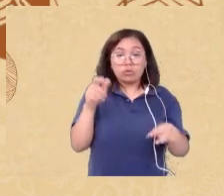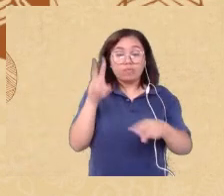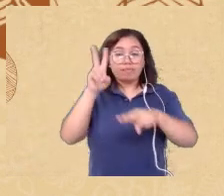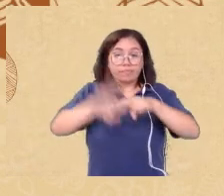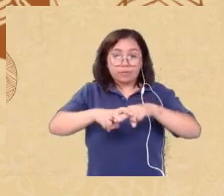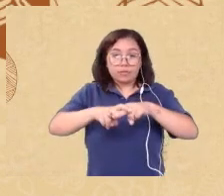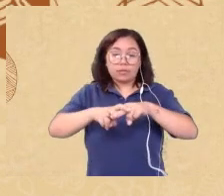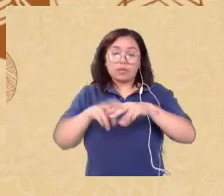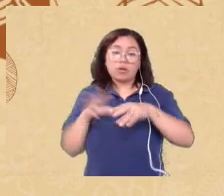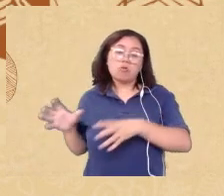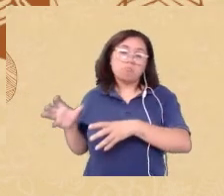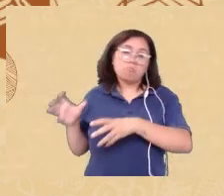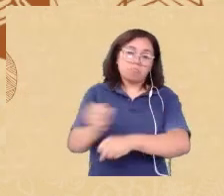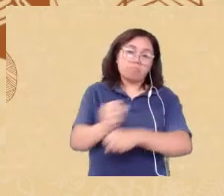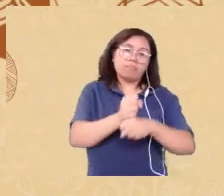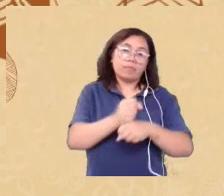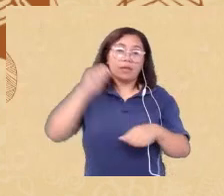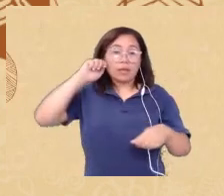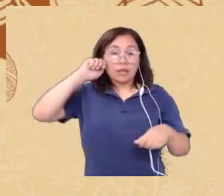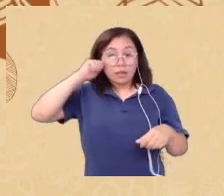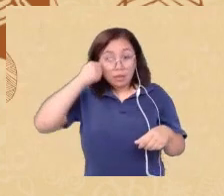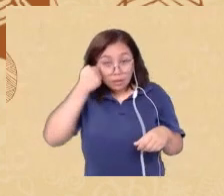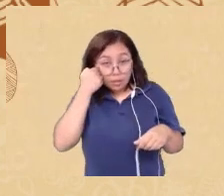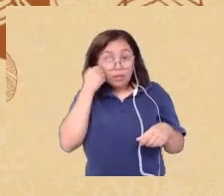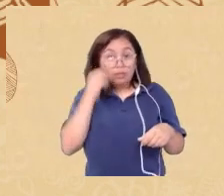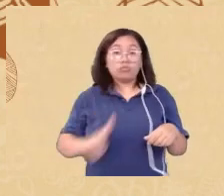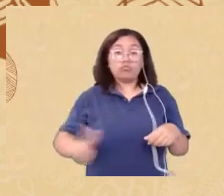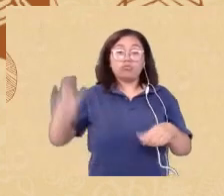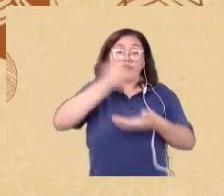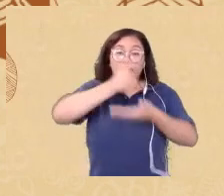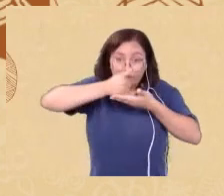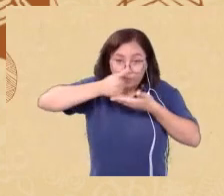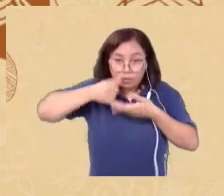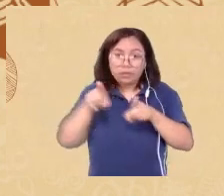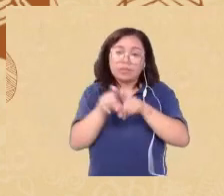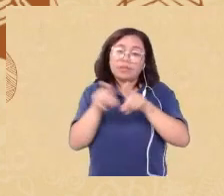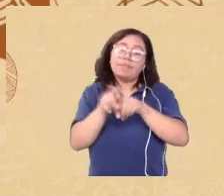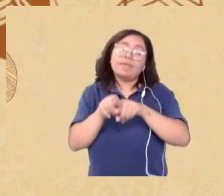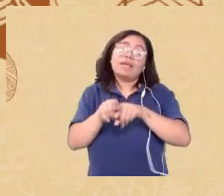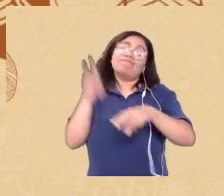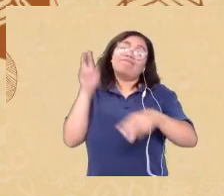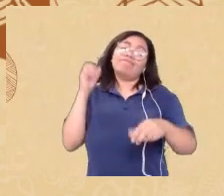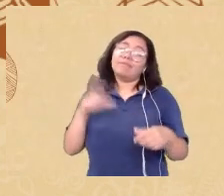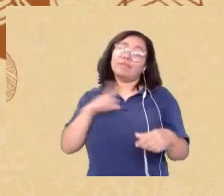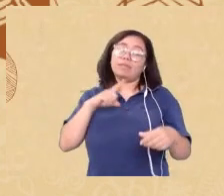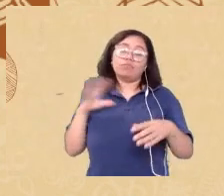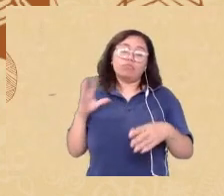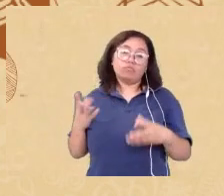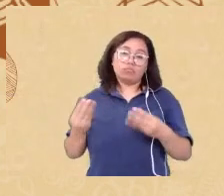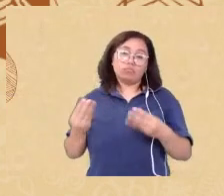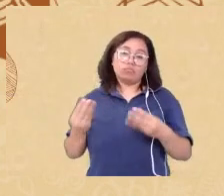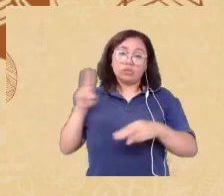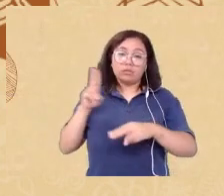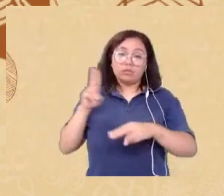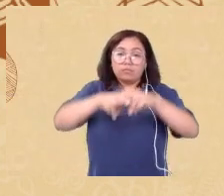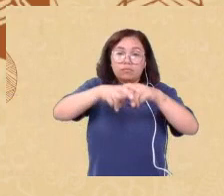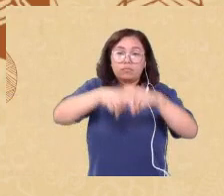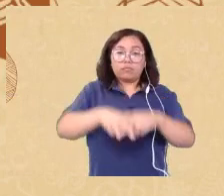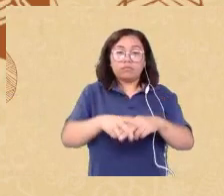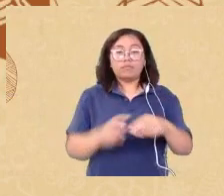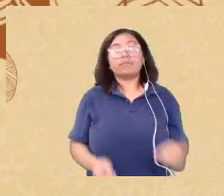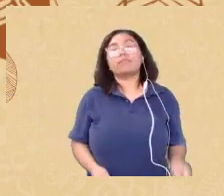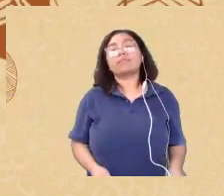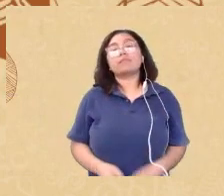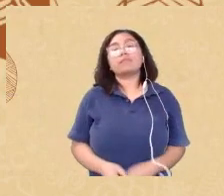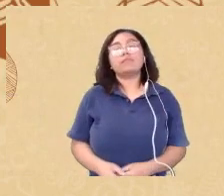então queria saber isso de vocês gostaria de saber se tem mais alguma pergunta a Cíntia